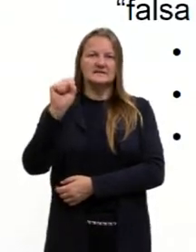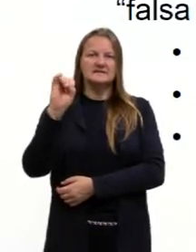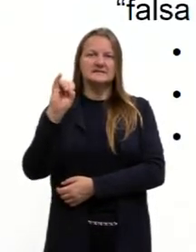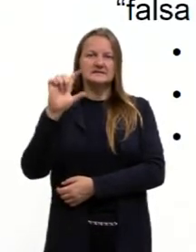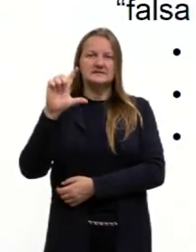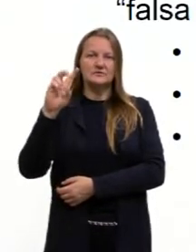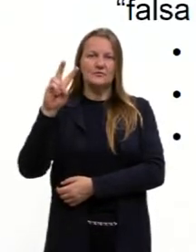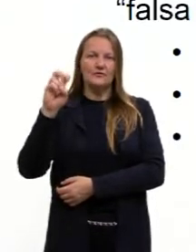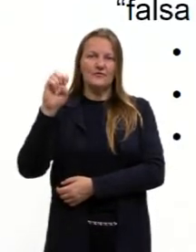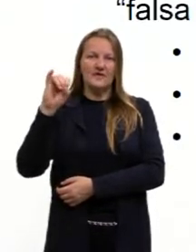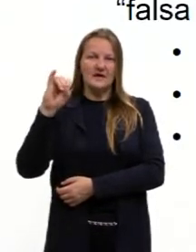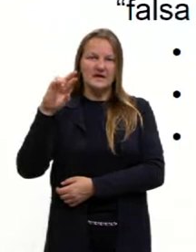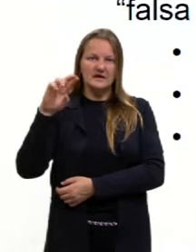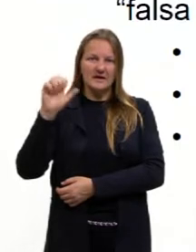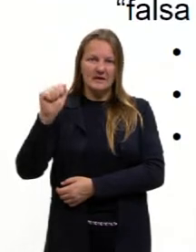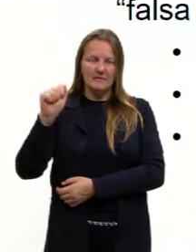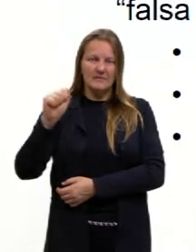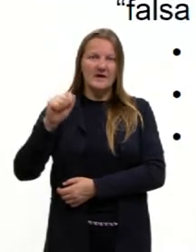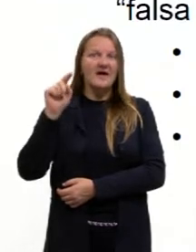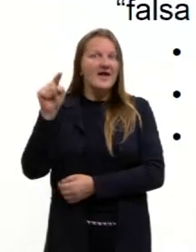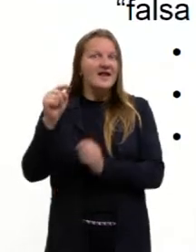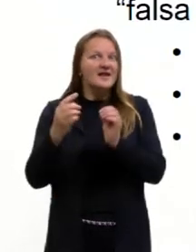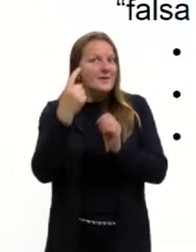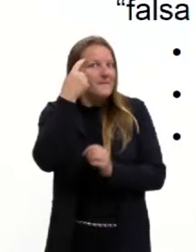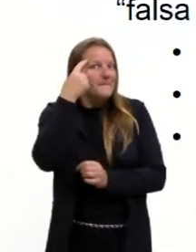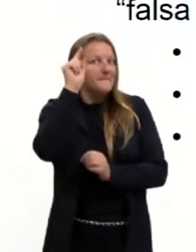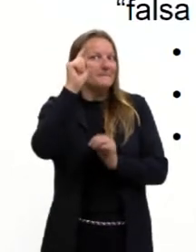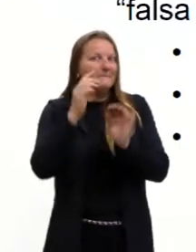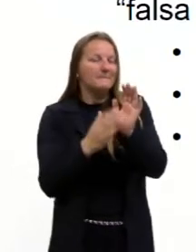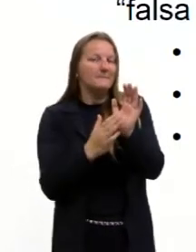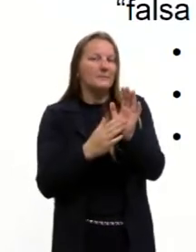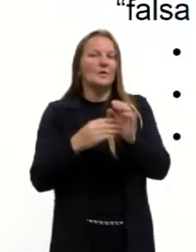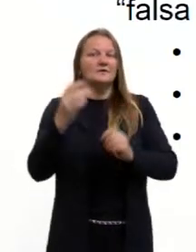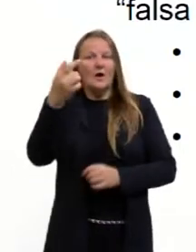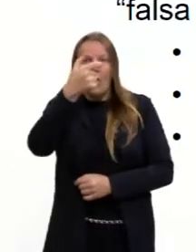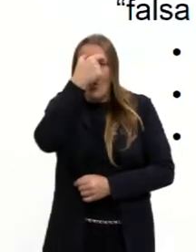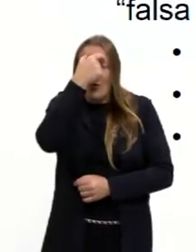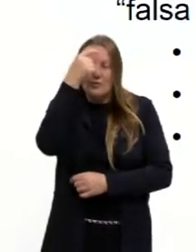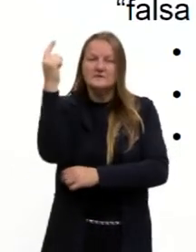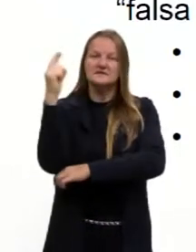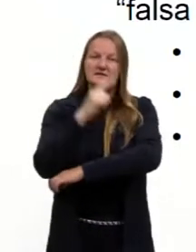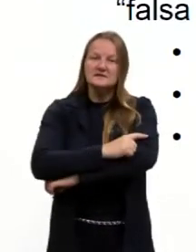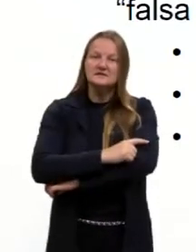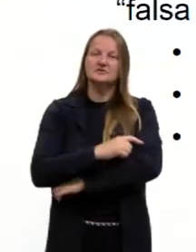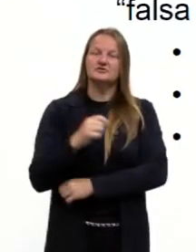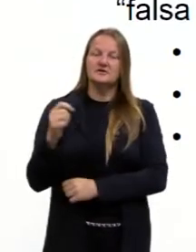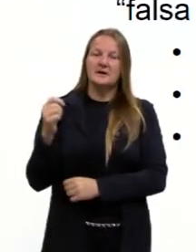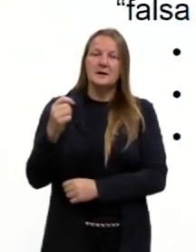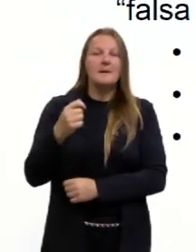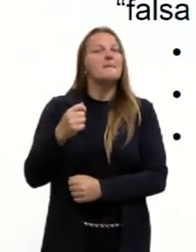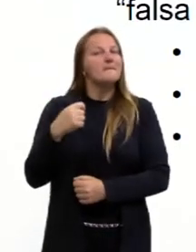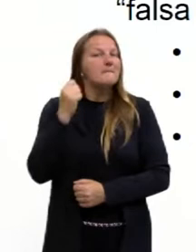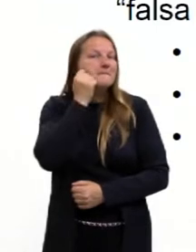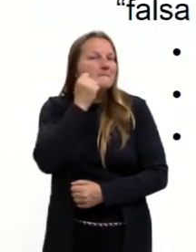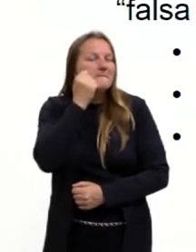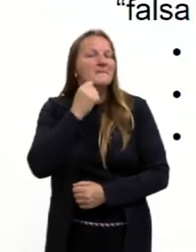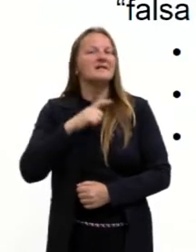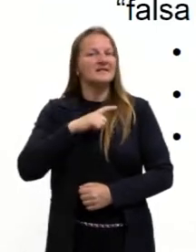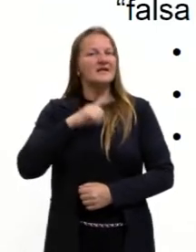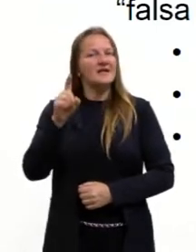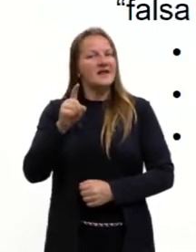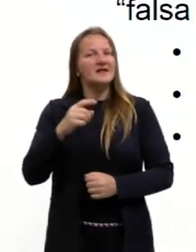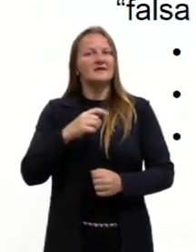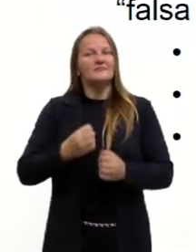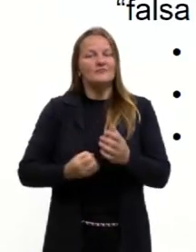a comemoração do Dia da Consciência Negra no 20 de novembro. E ele tem um poema muito legal,